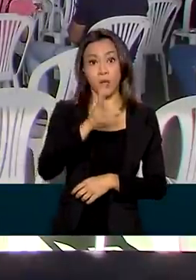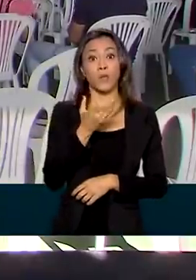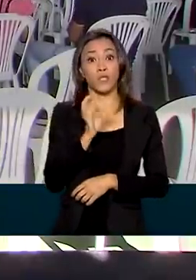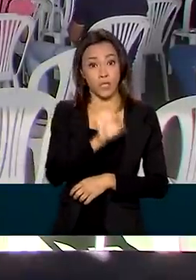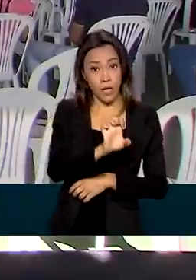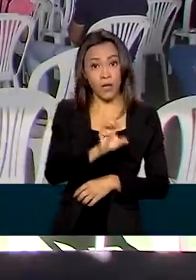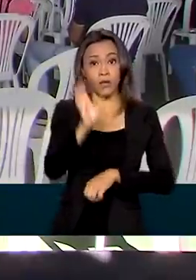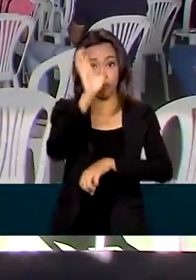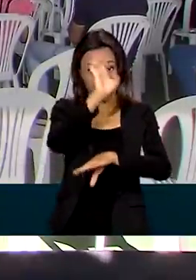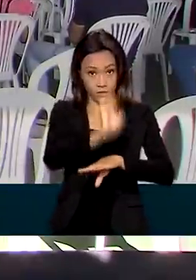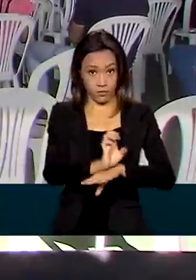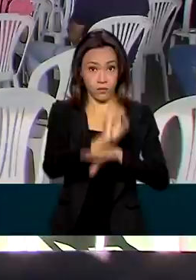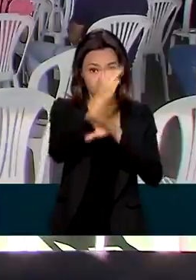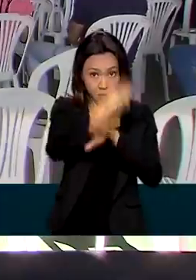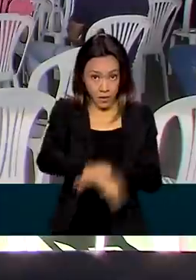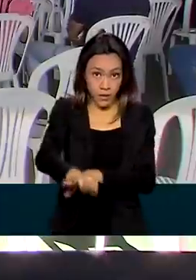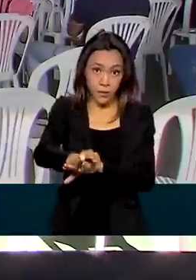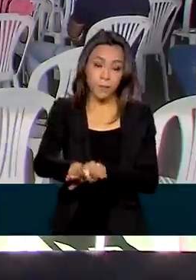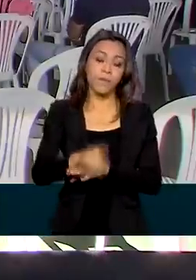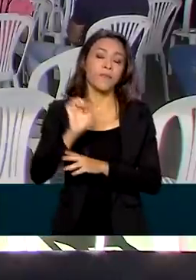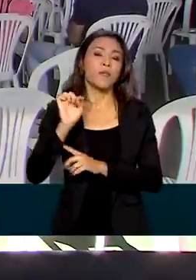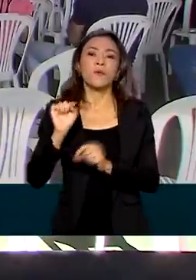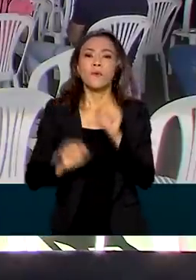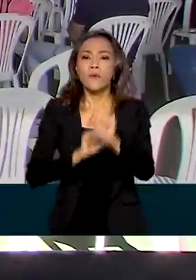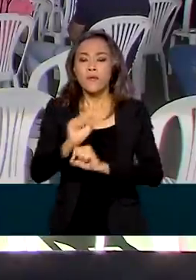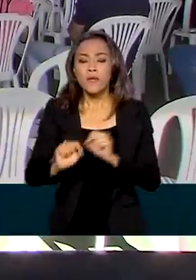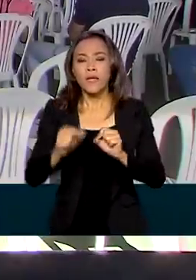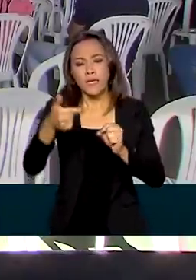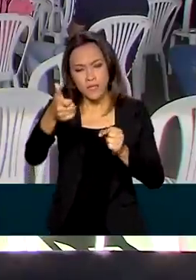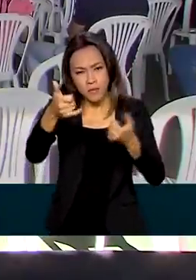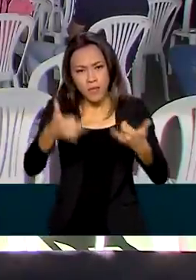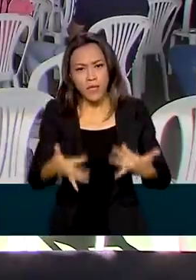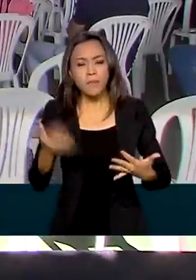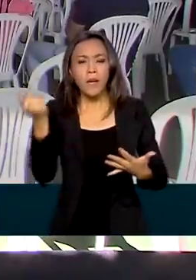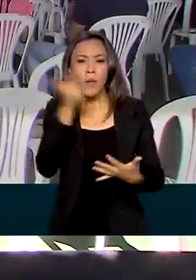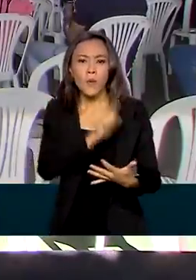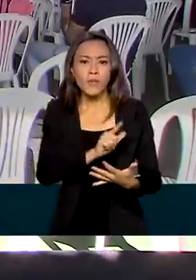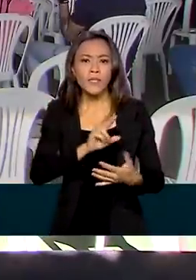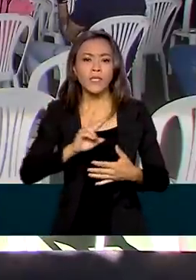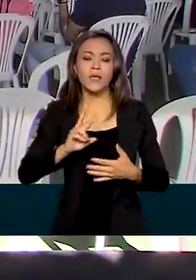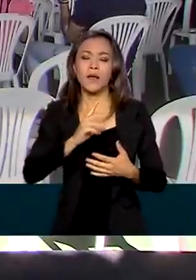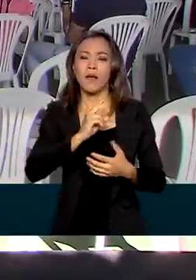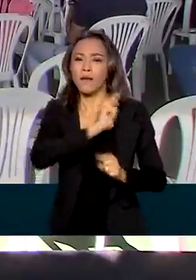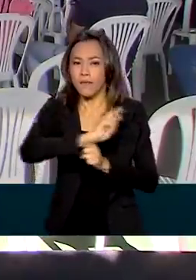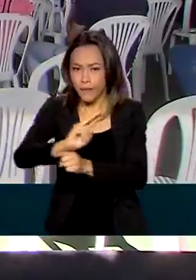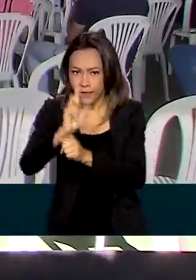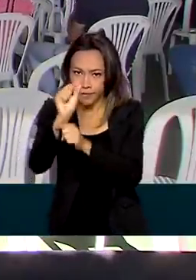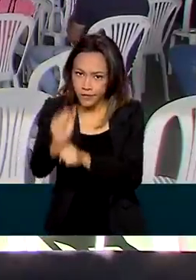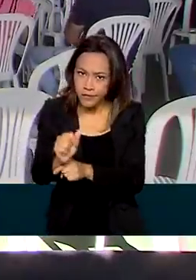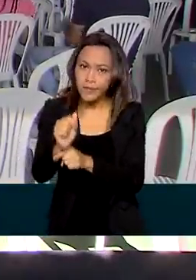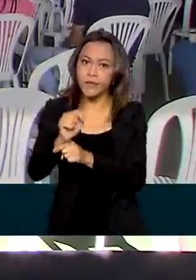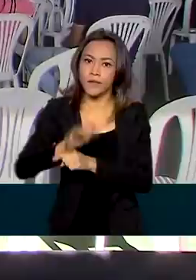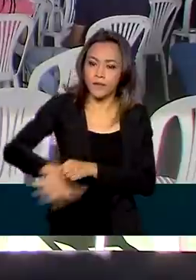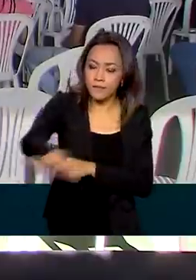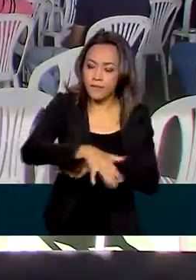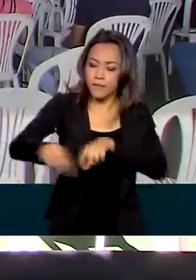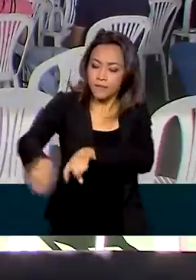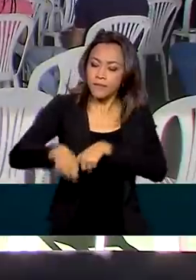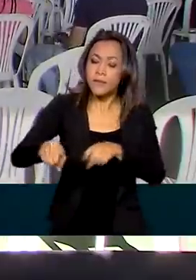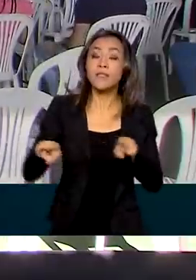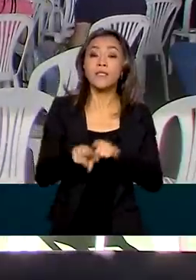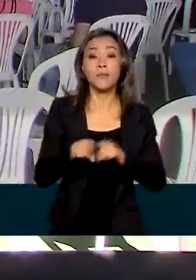grandes benefícios com o título rural é a possibilidade de contrair financiamento rural agrícola e também para a